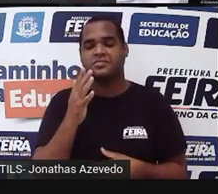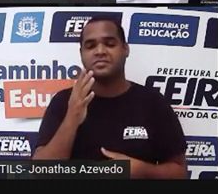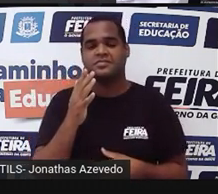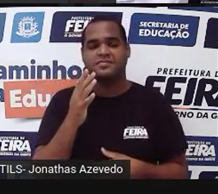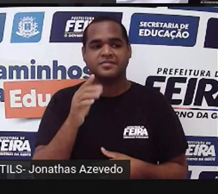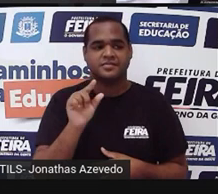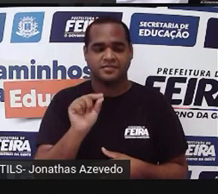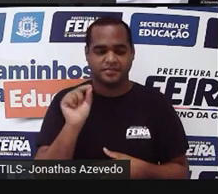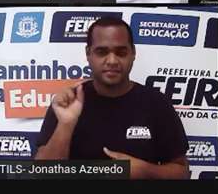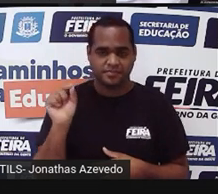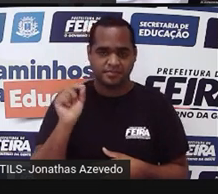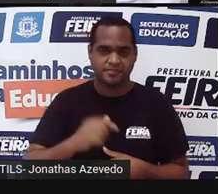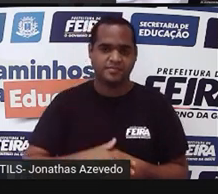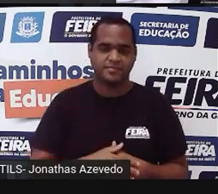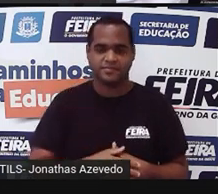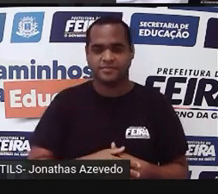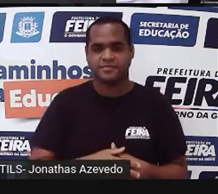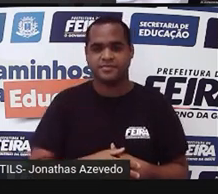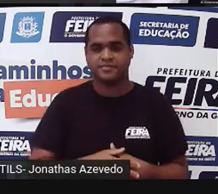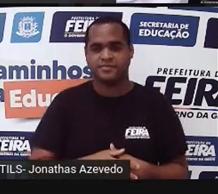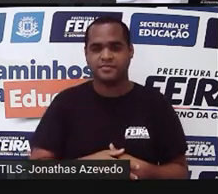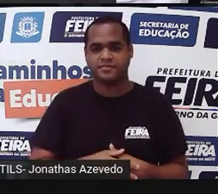Esse daqui eu acho que é aqui.